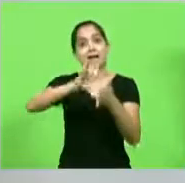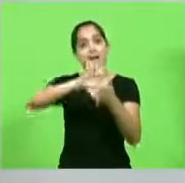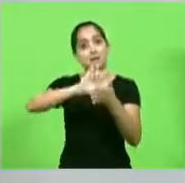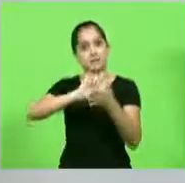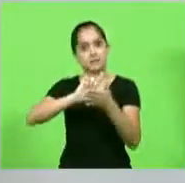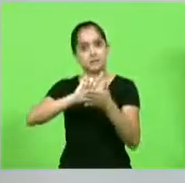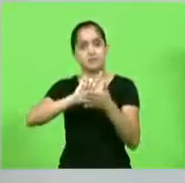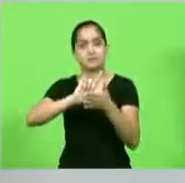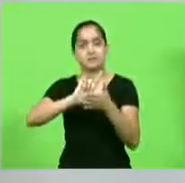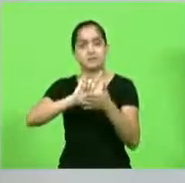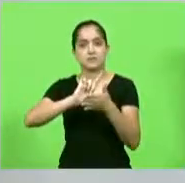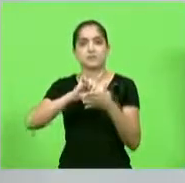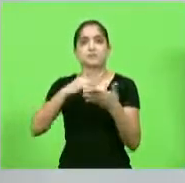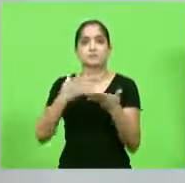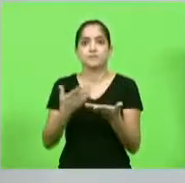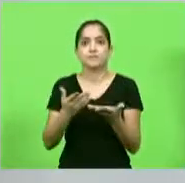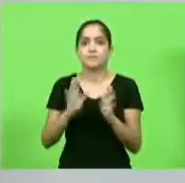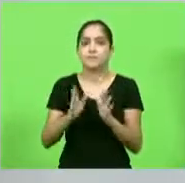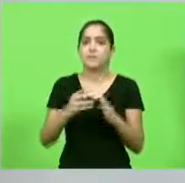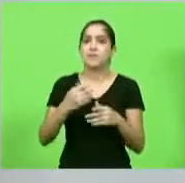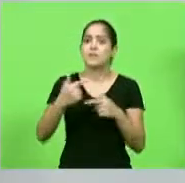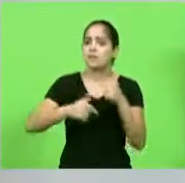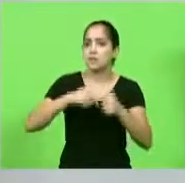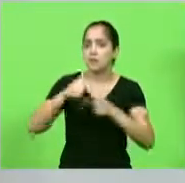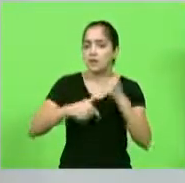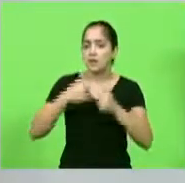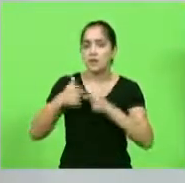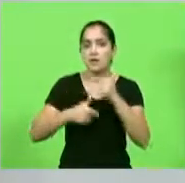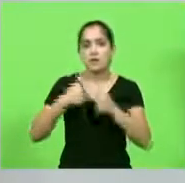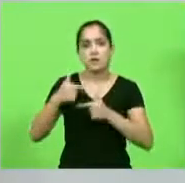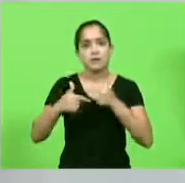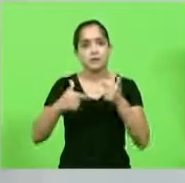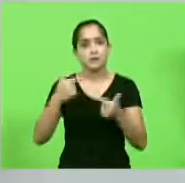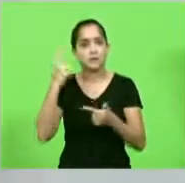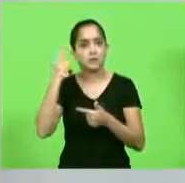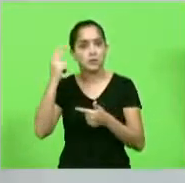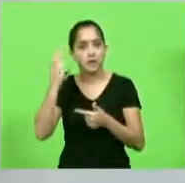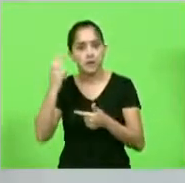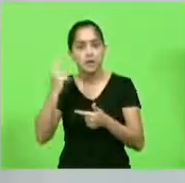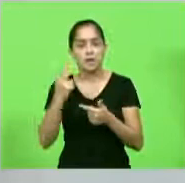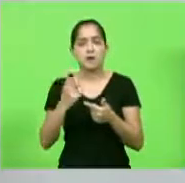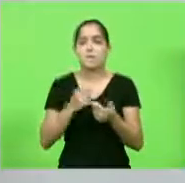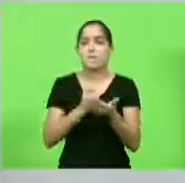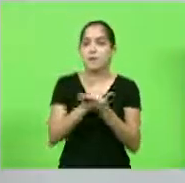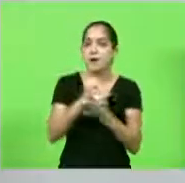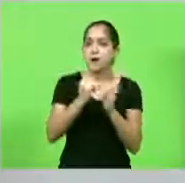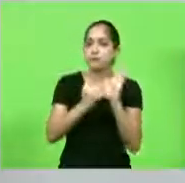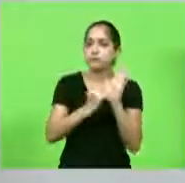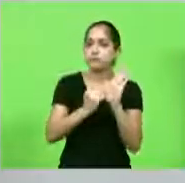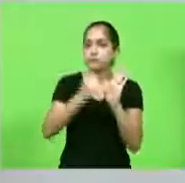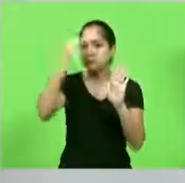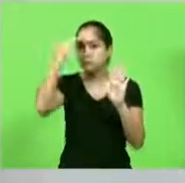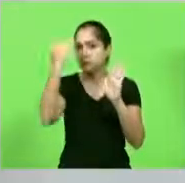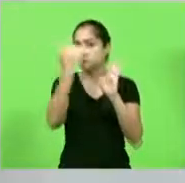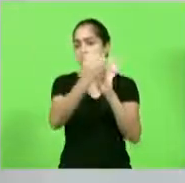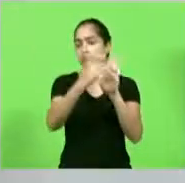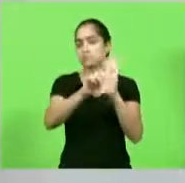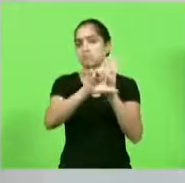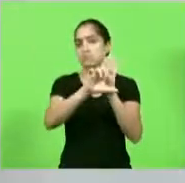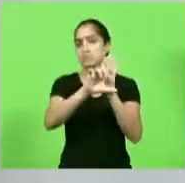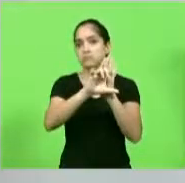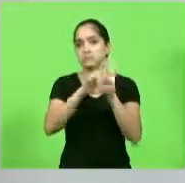constituído, ele é um cidadão trabalhador, ele paga os seus impostos, ele cumpre a lei, ele não pode ser